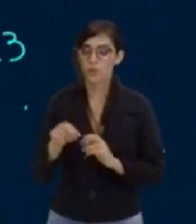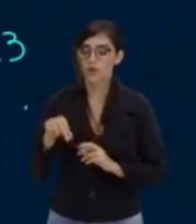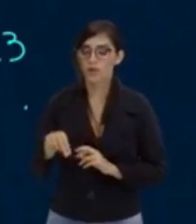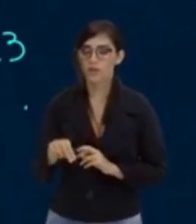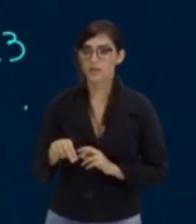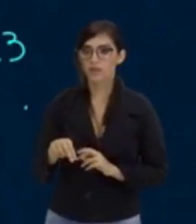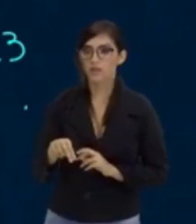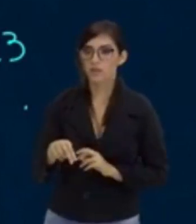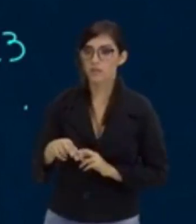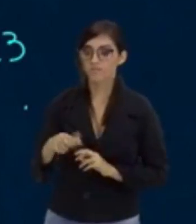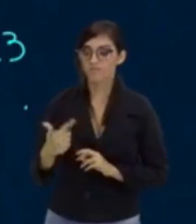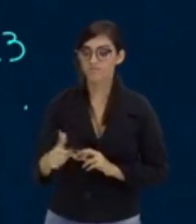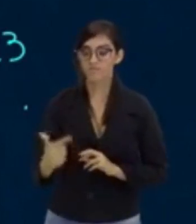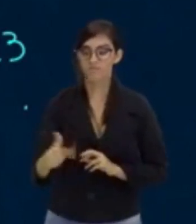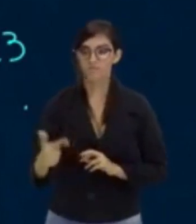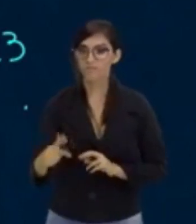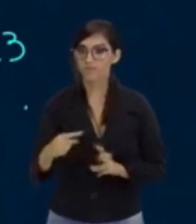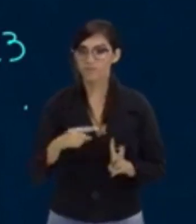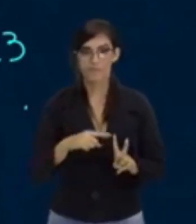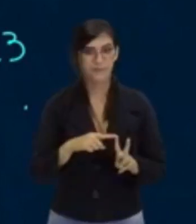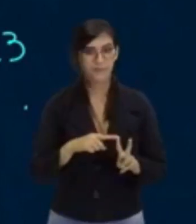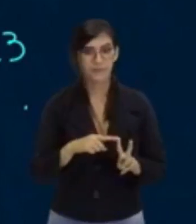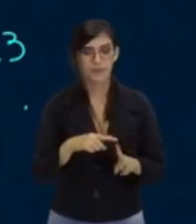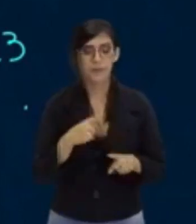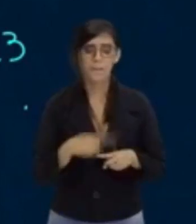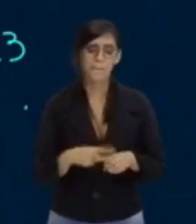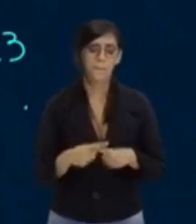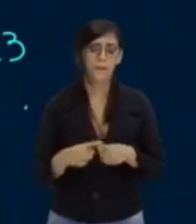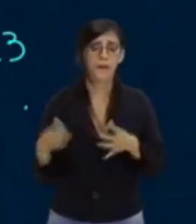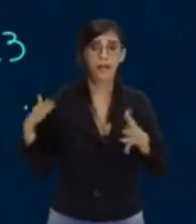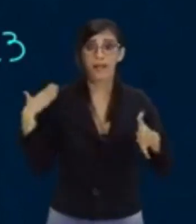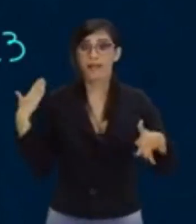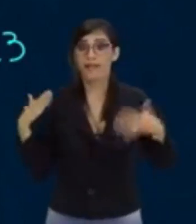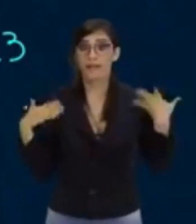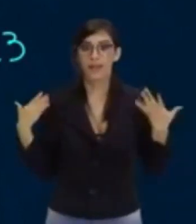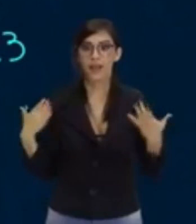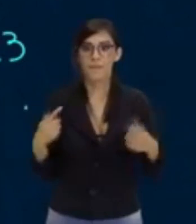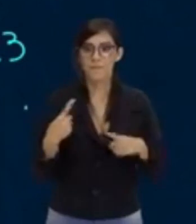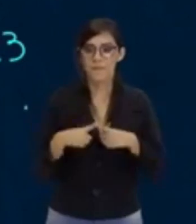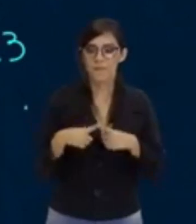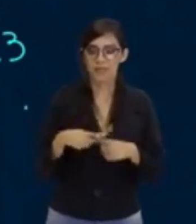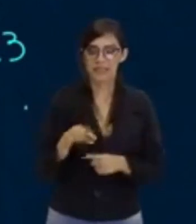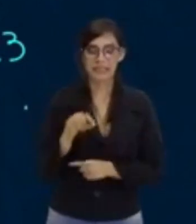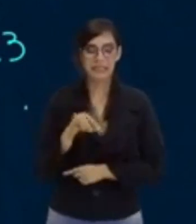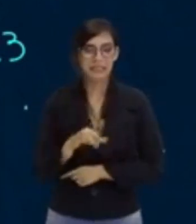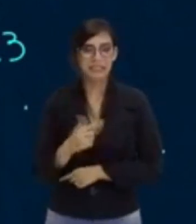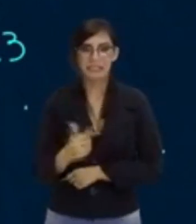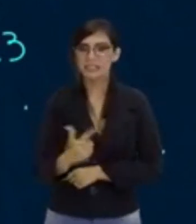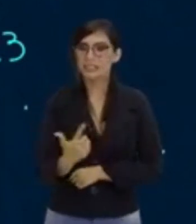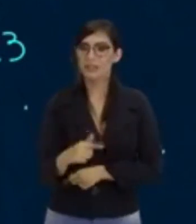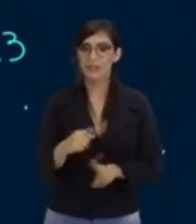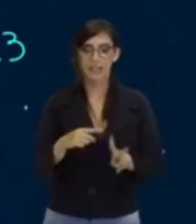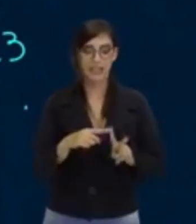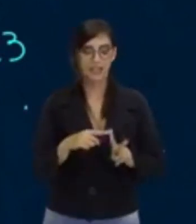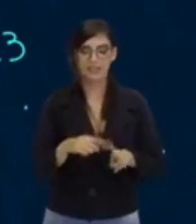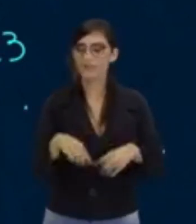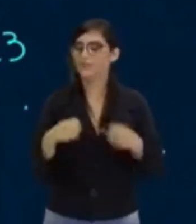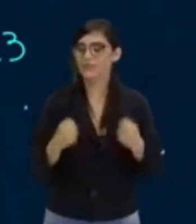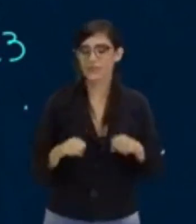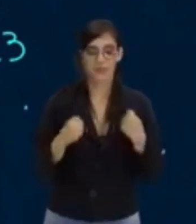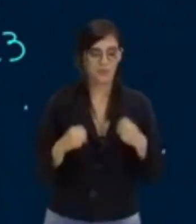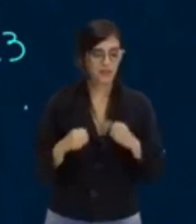tem raiz. Por que que era só alegria, professor? Porque se não tinha raiz, eu não precisava continuar a minha conta.